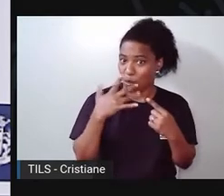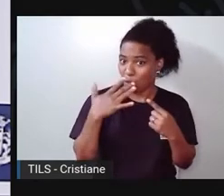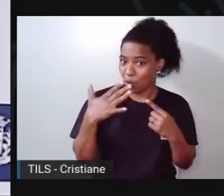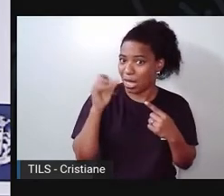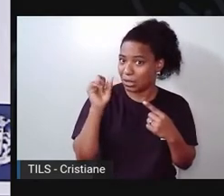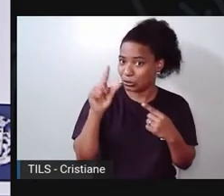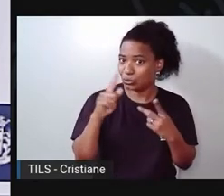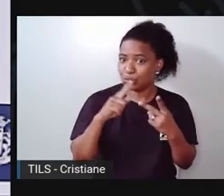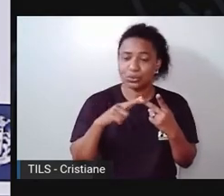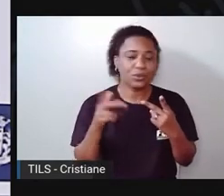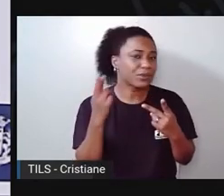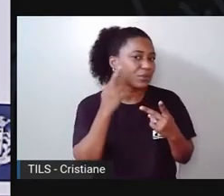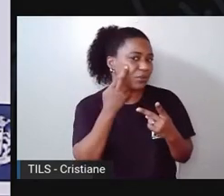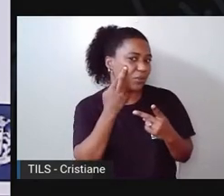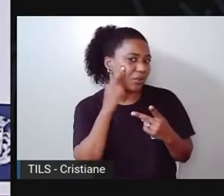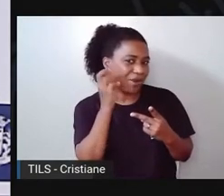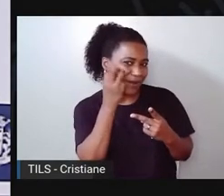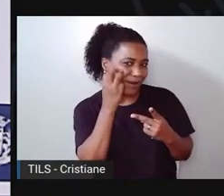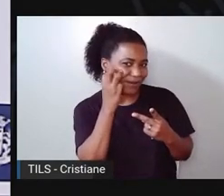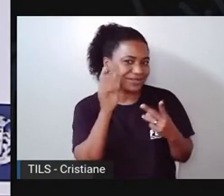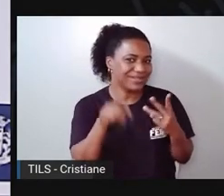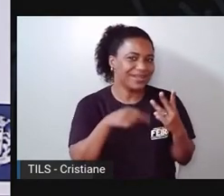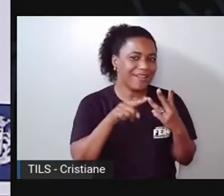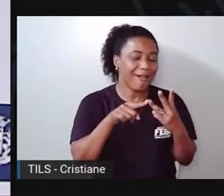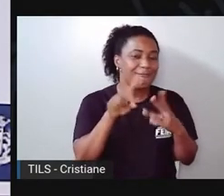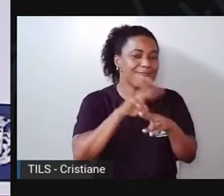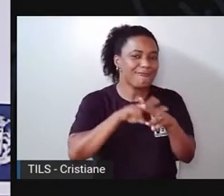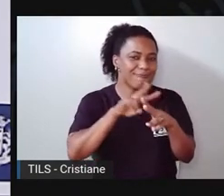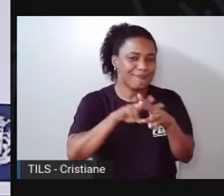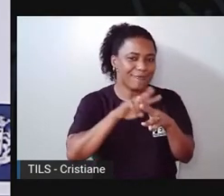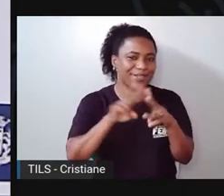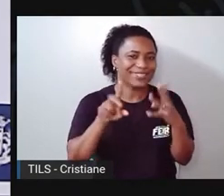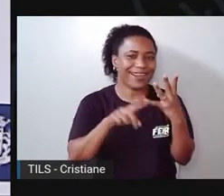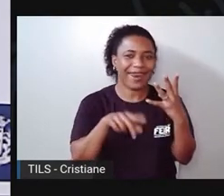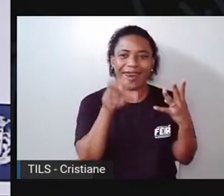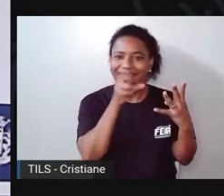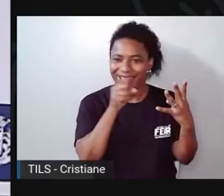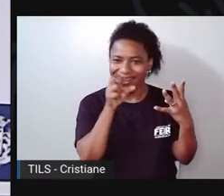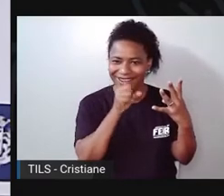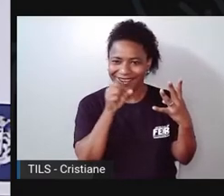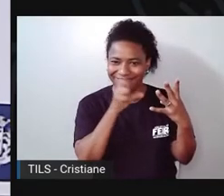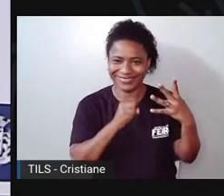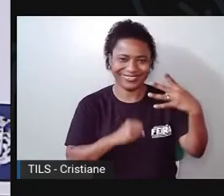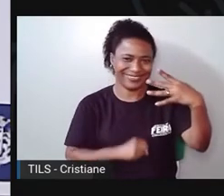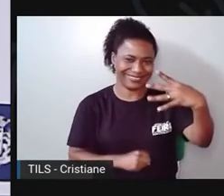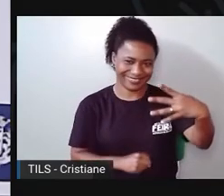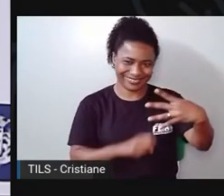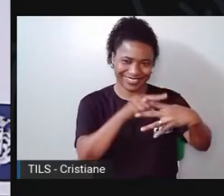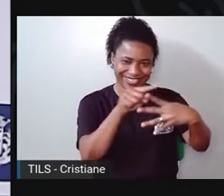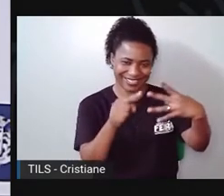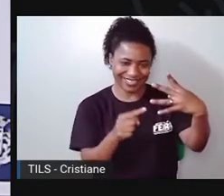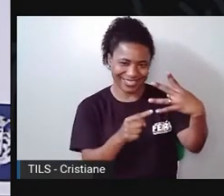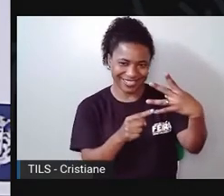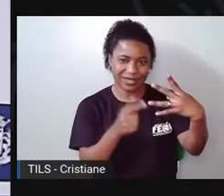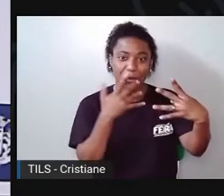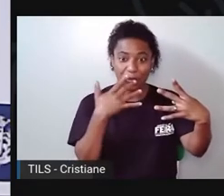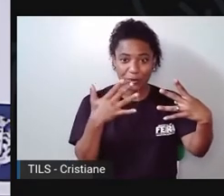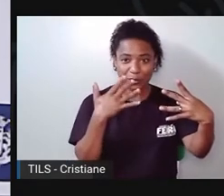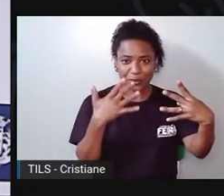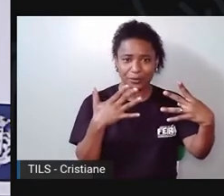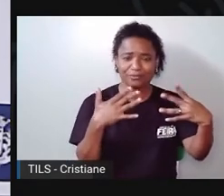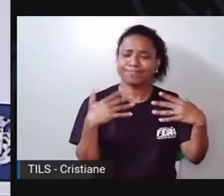rosa, verde e laranja. Ué,